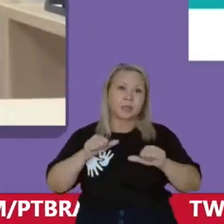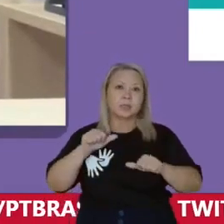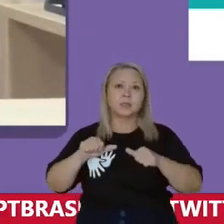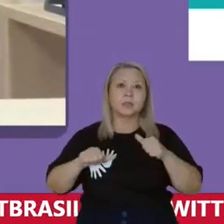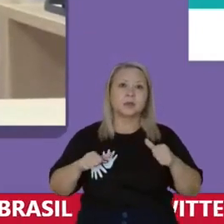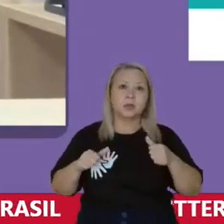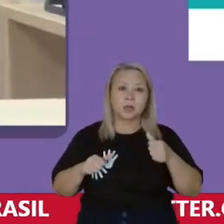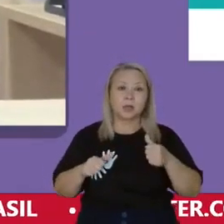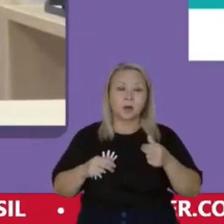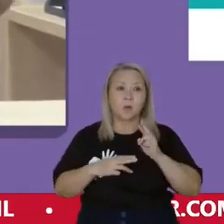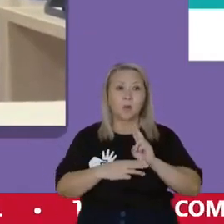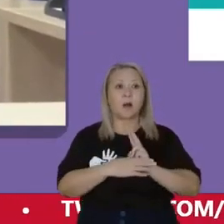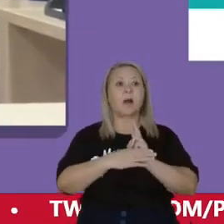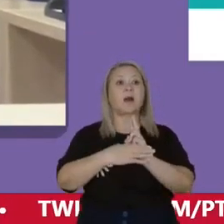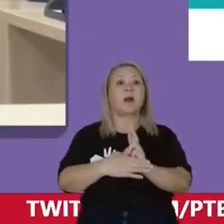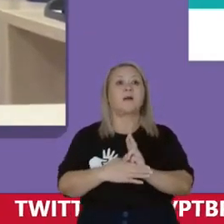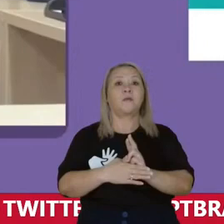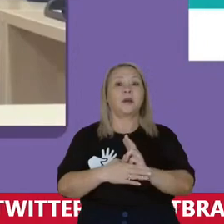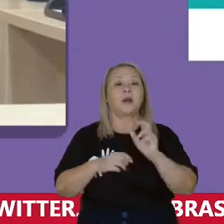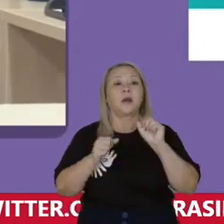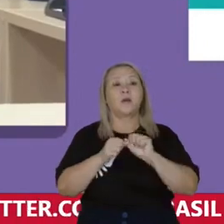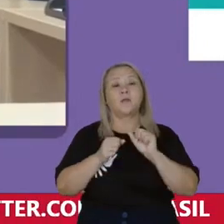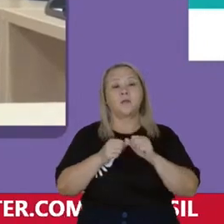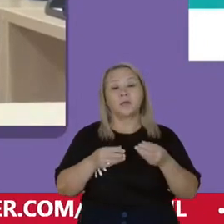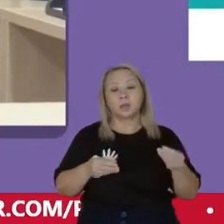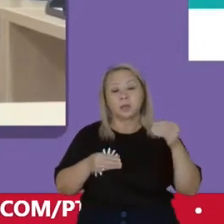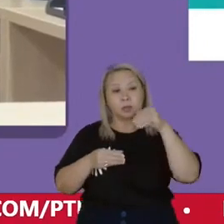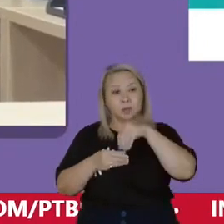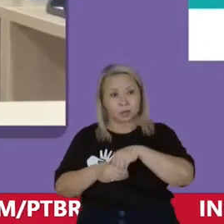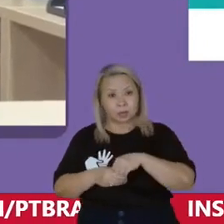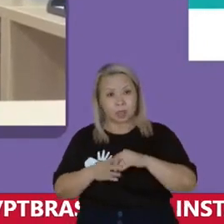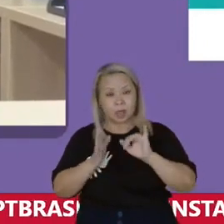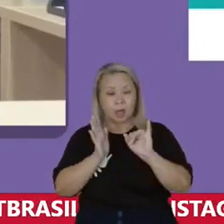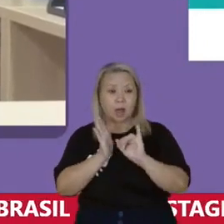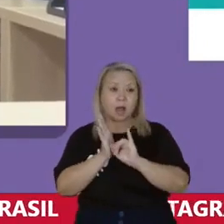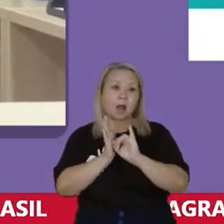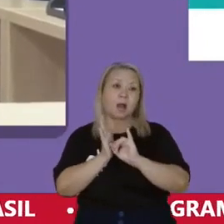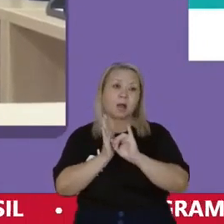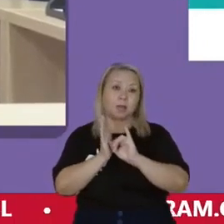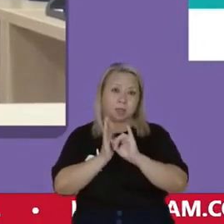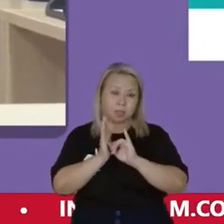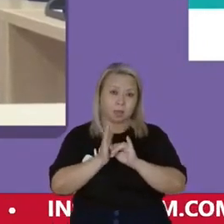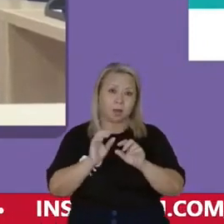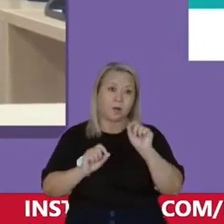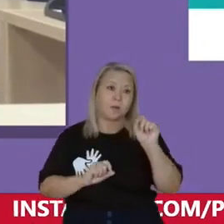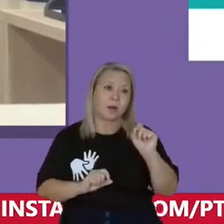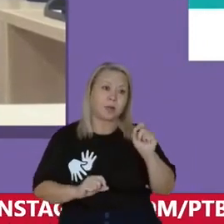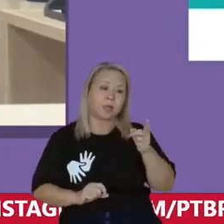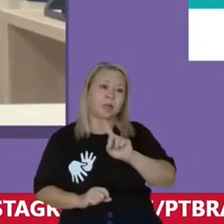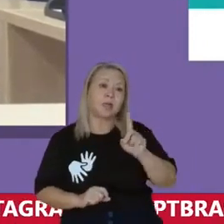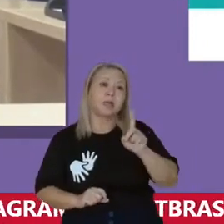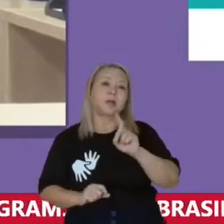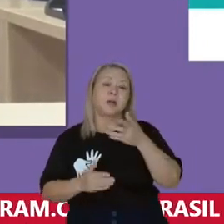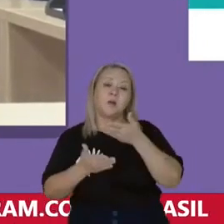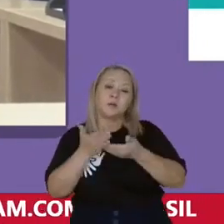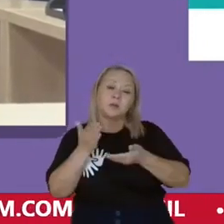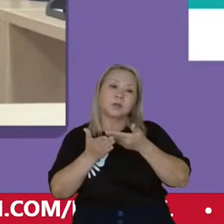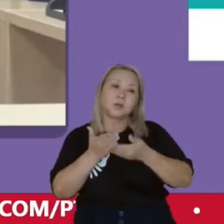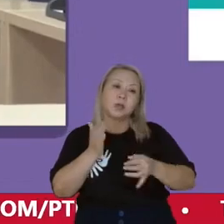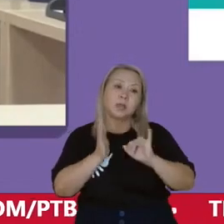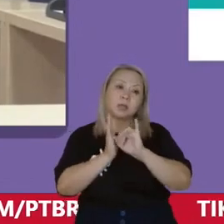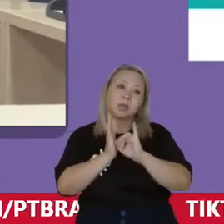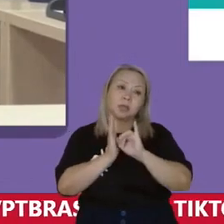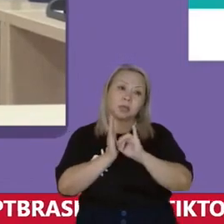uma referência Fazendo parte da identidade Para que não se perdesse a